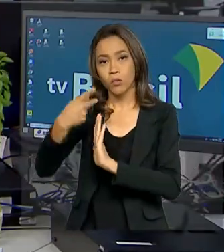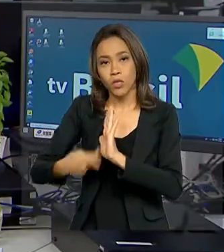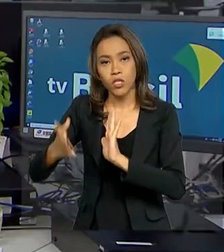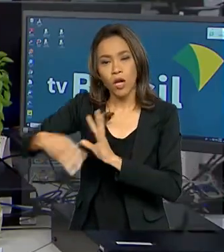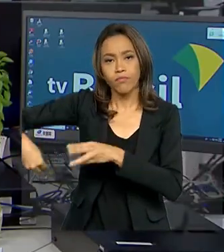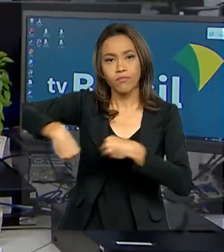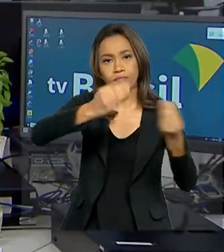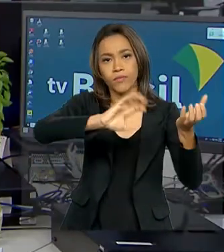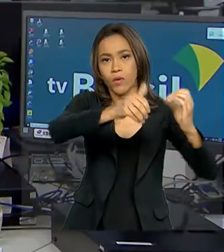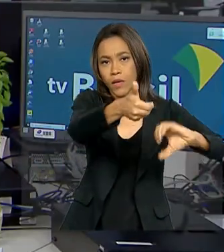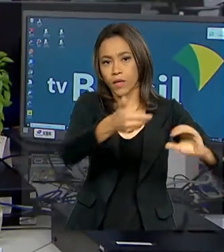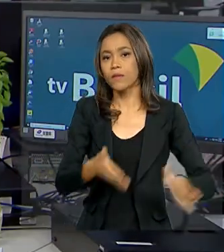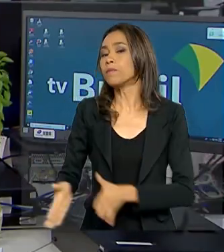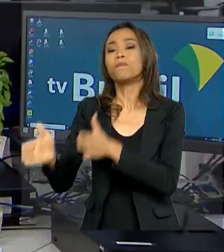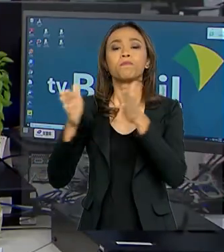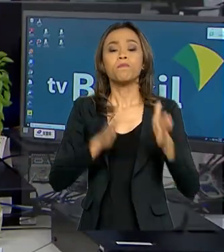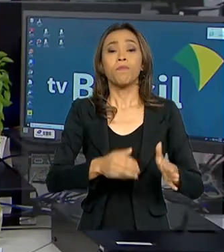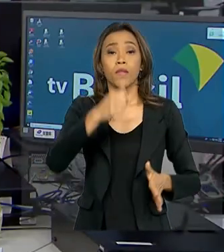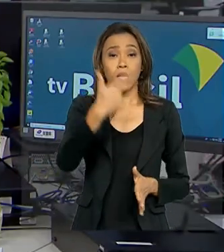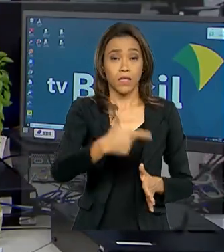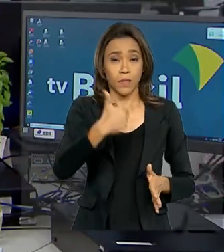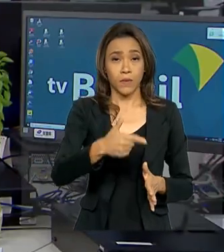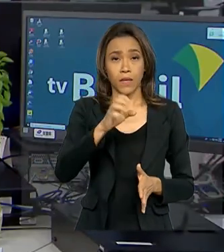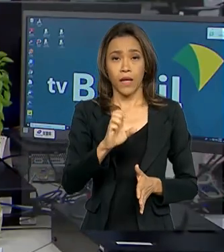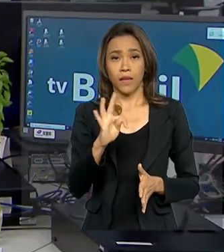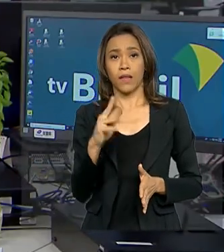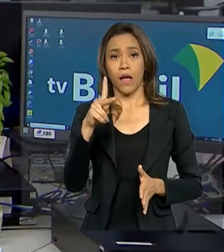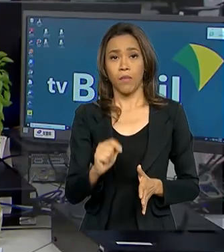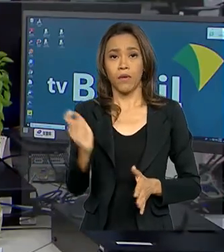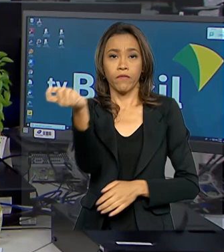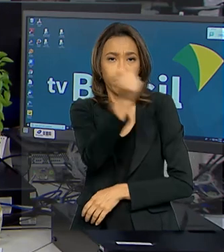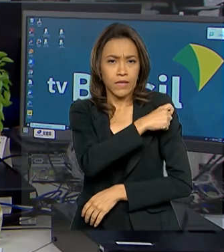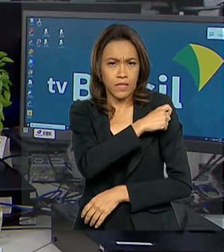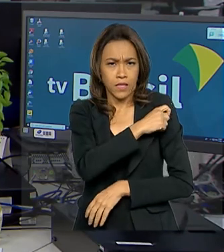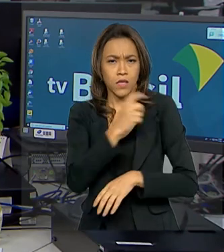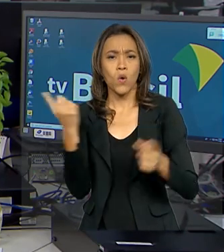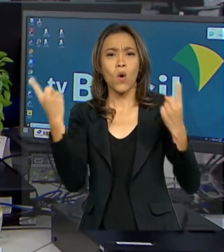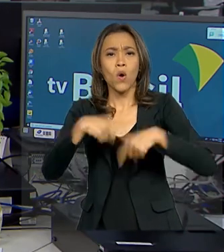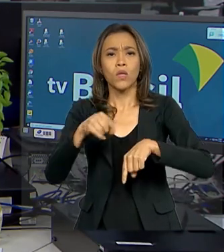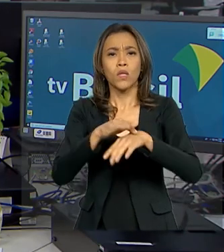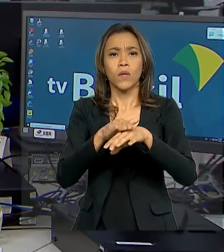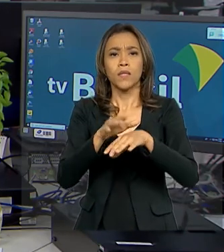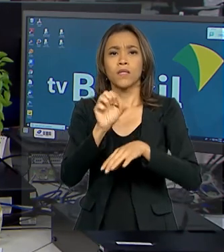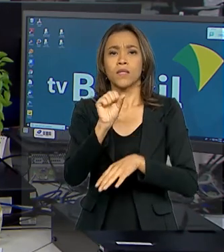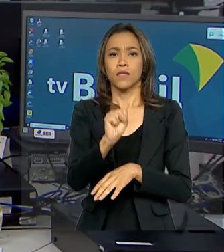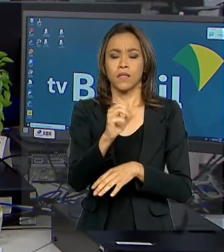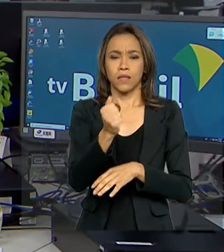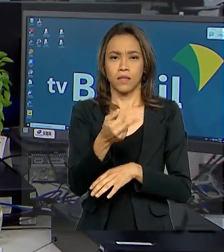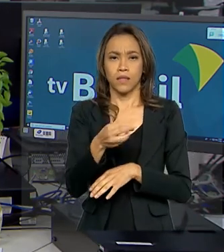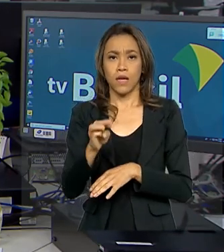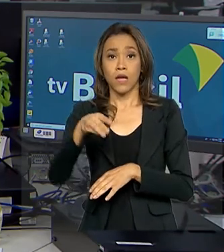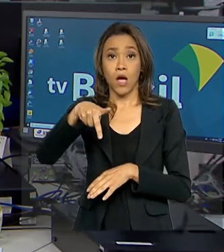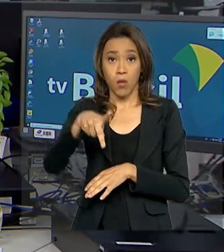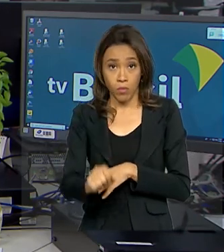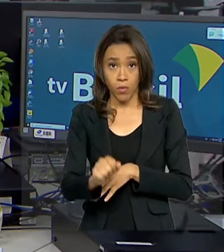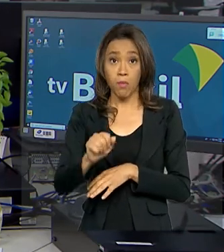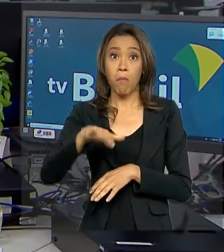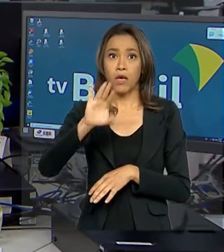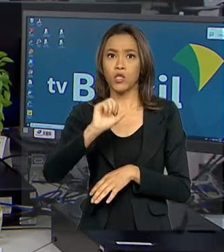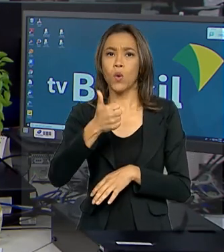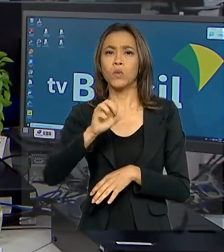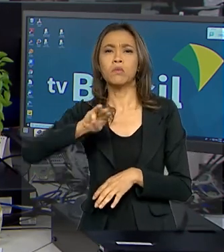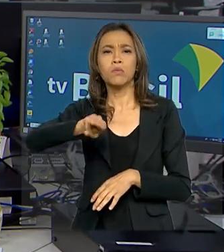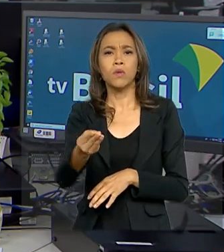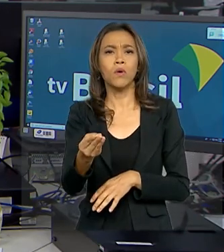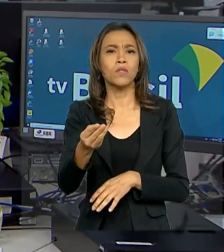A segunda etapa da campanha de vacinação contra o sarampo vai contar com mais de 11 milhões de doses da vacina tríplice